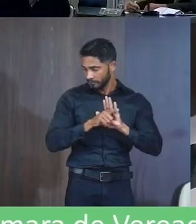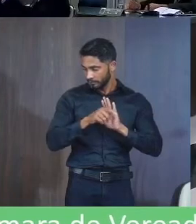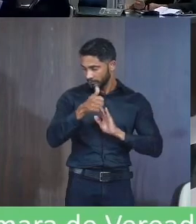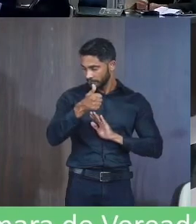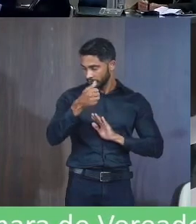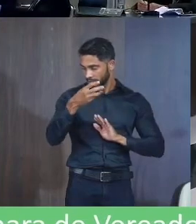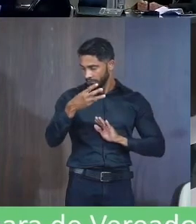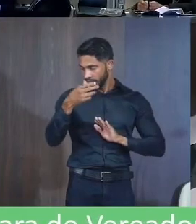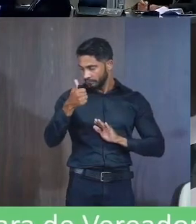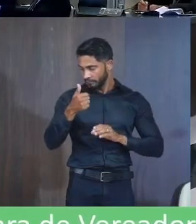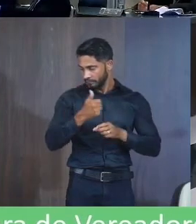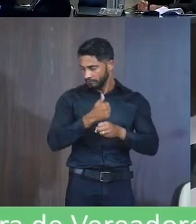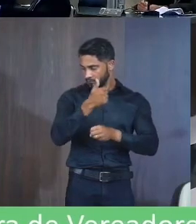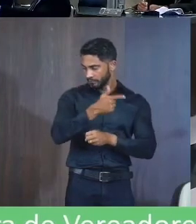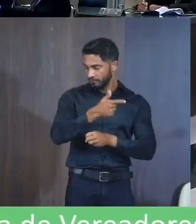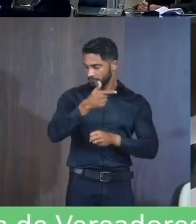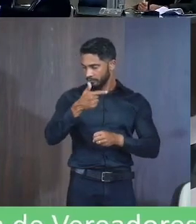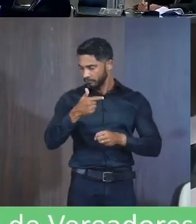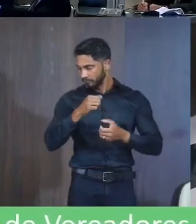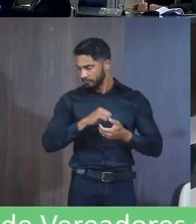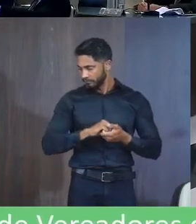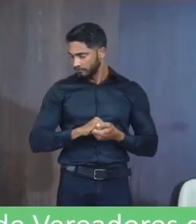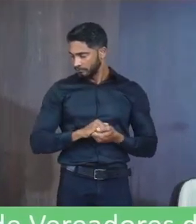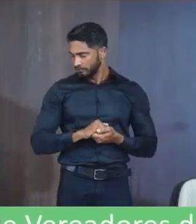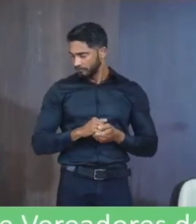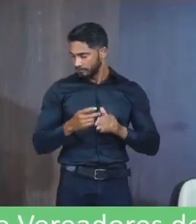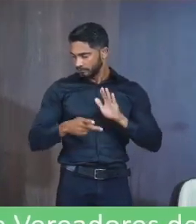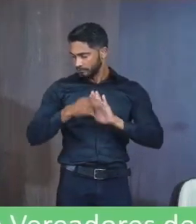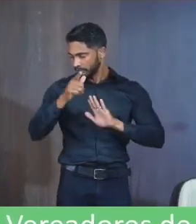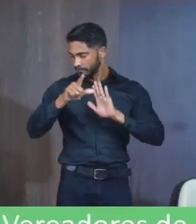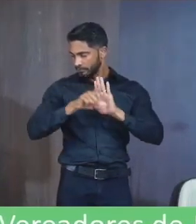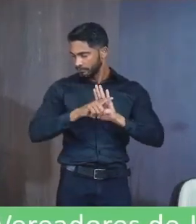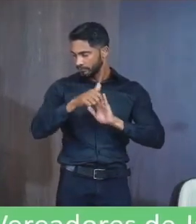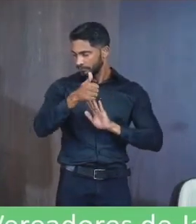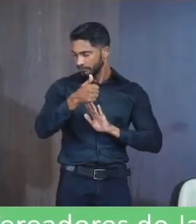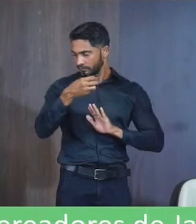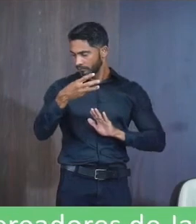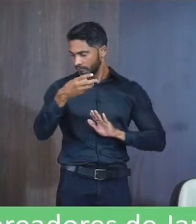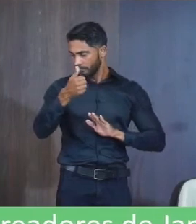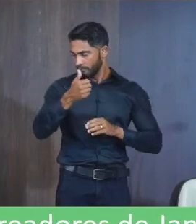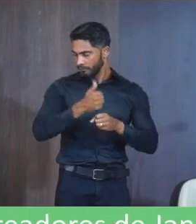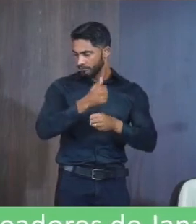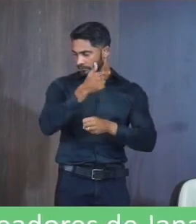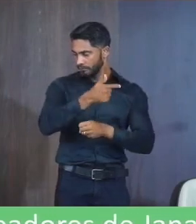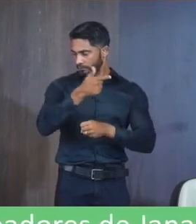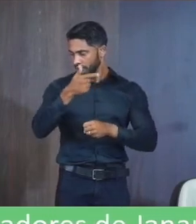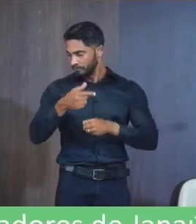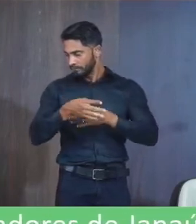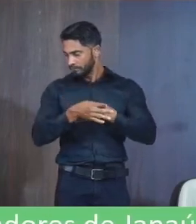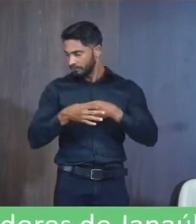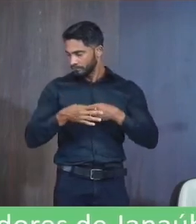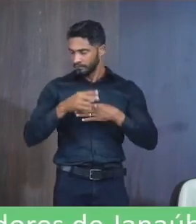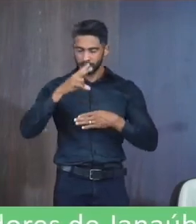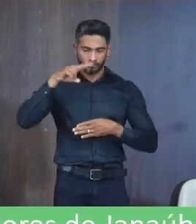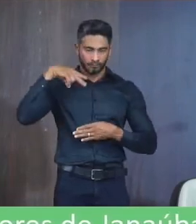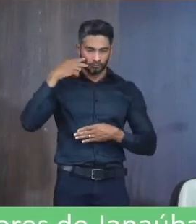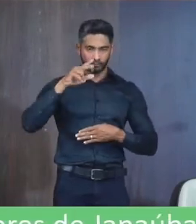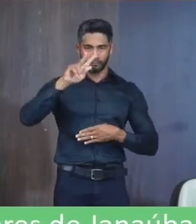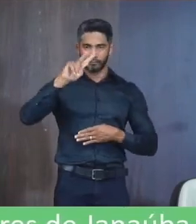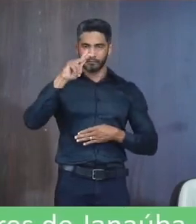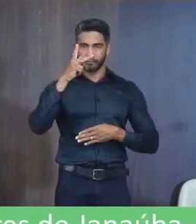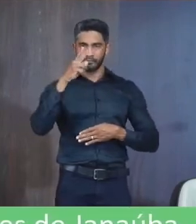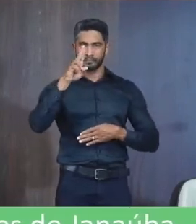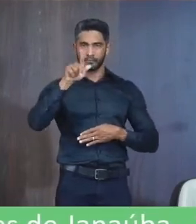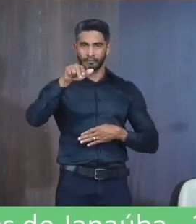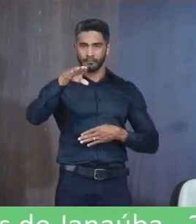131-2022 Projeto de lei 131-2022 Autoria O vereador Hugo